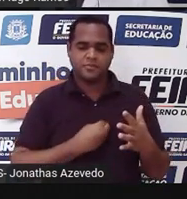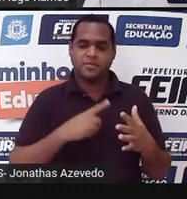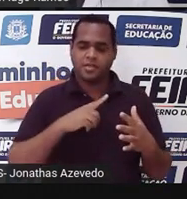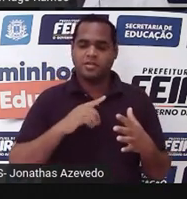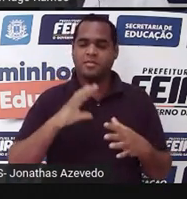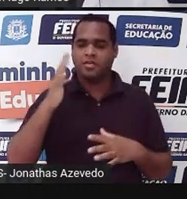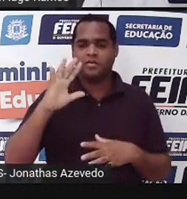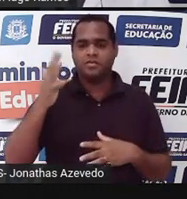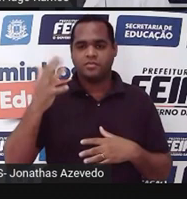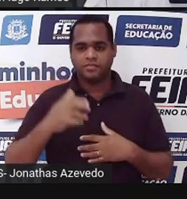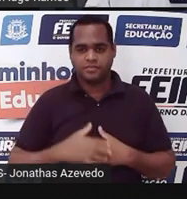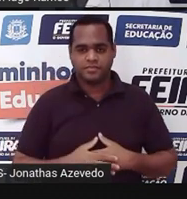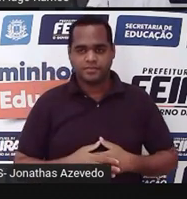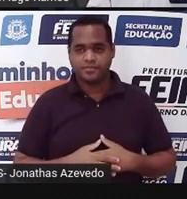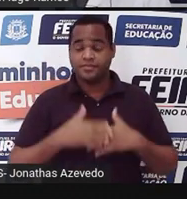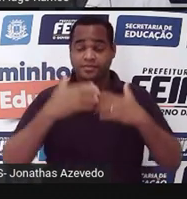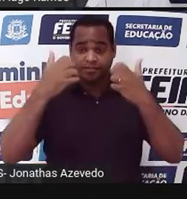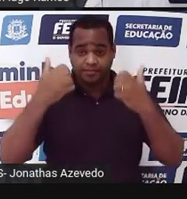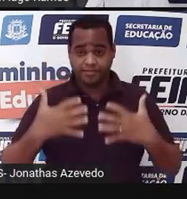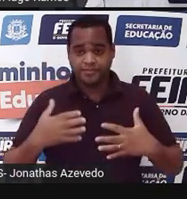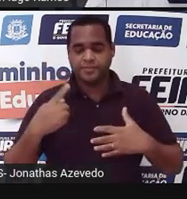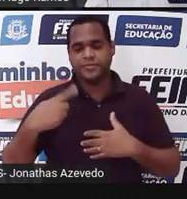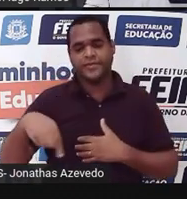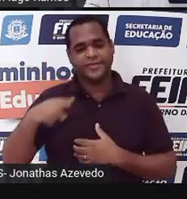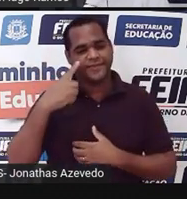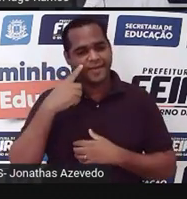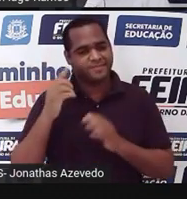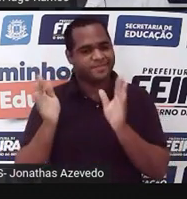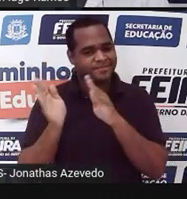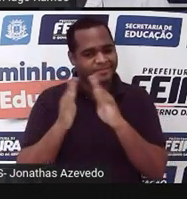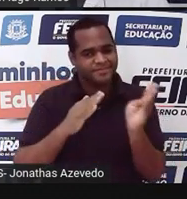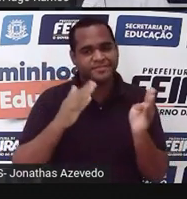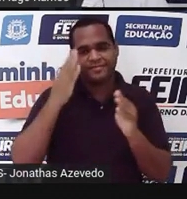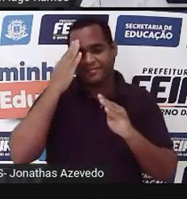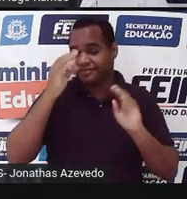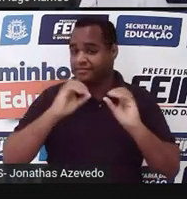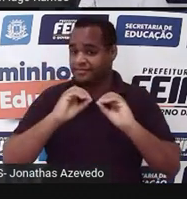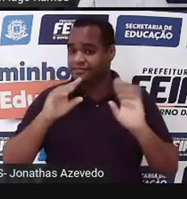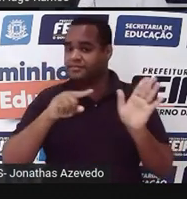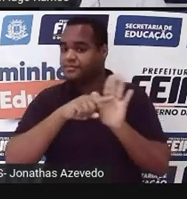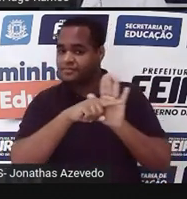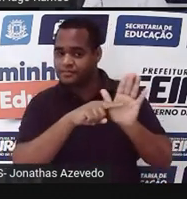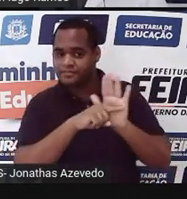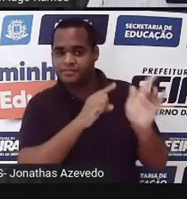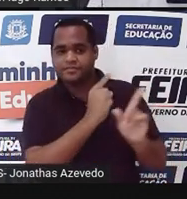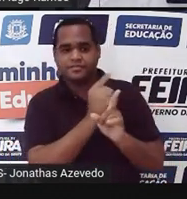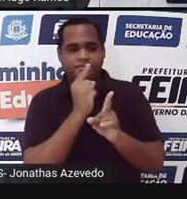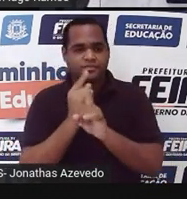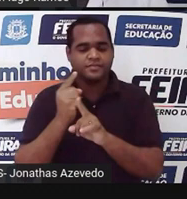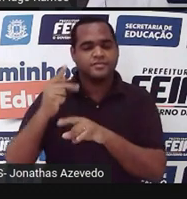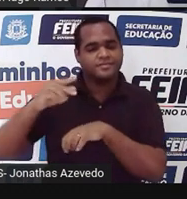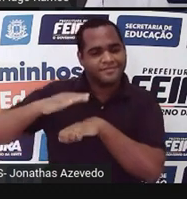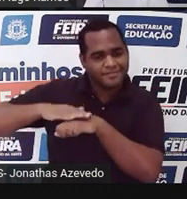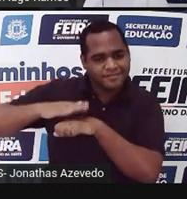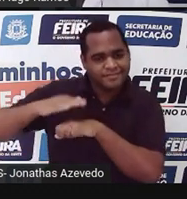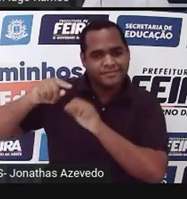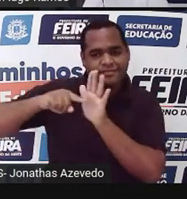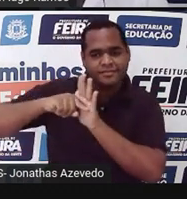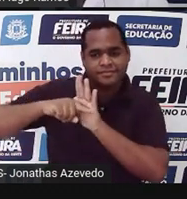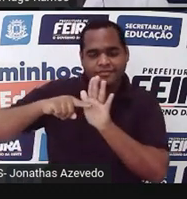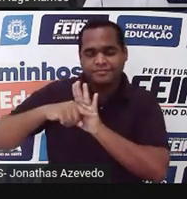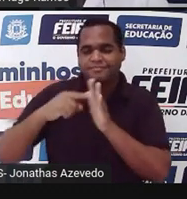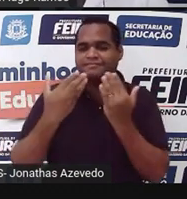Certo? Então, essa situação a gente vai ler, vai interpretar, vai analisar e vai investigar, certo?